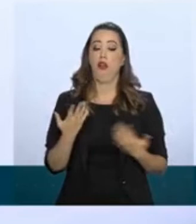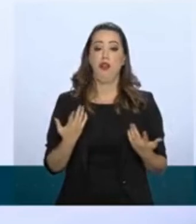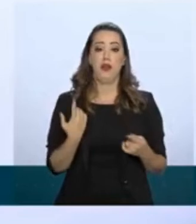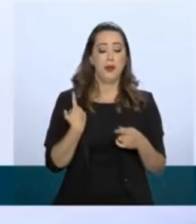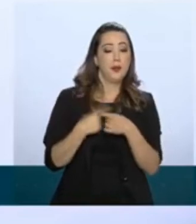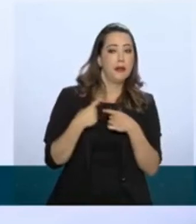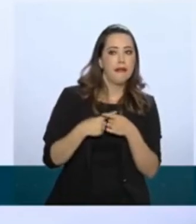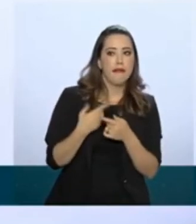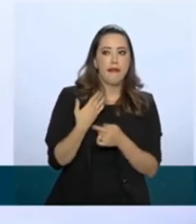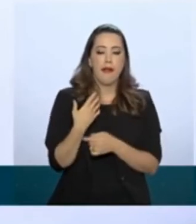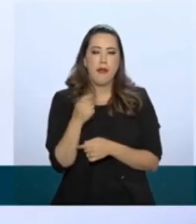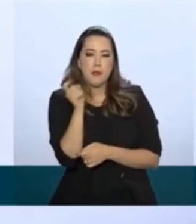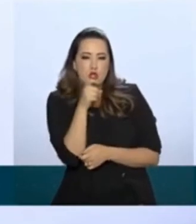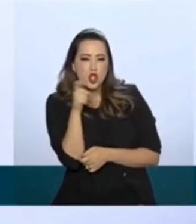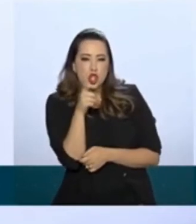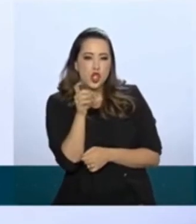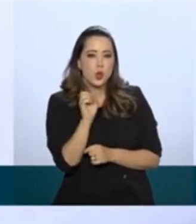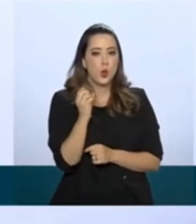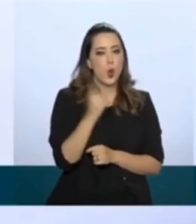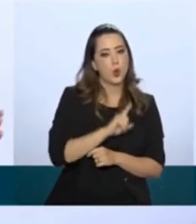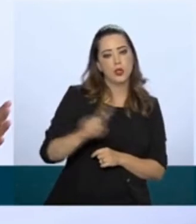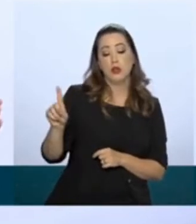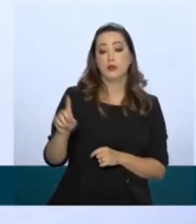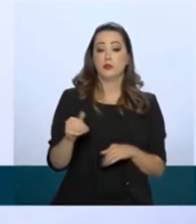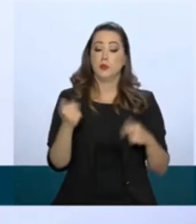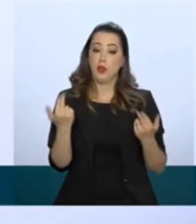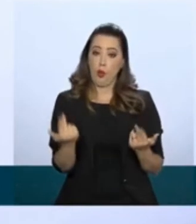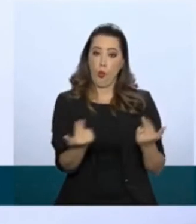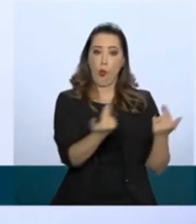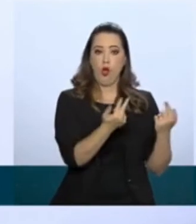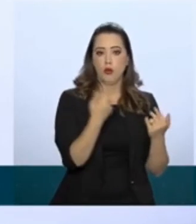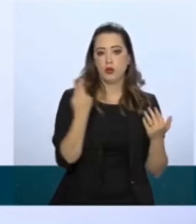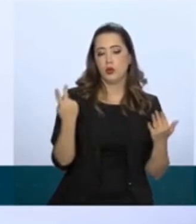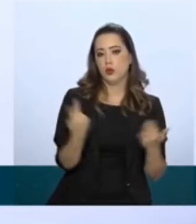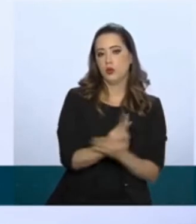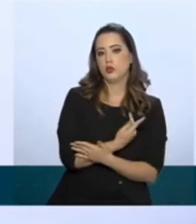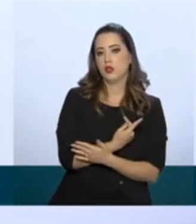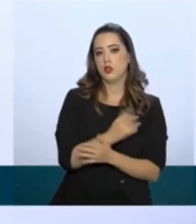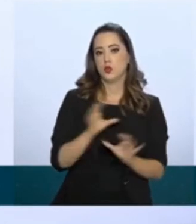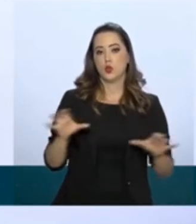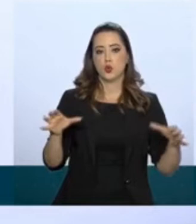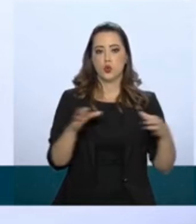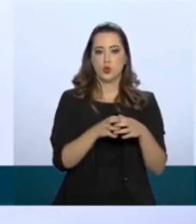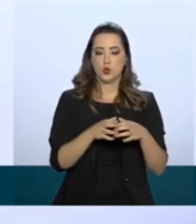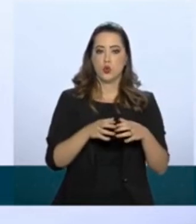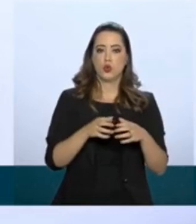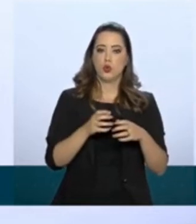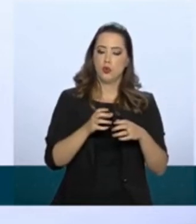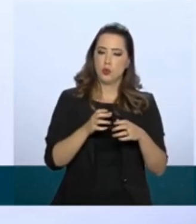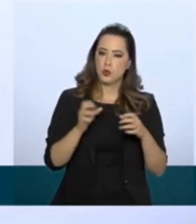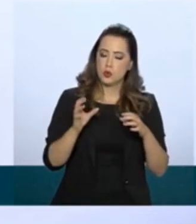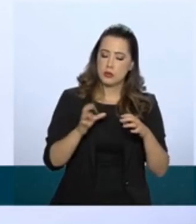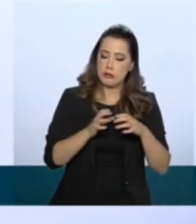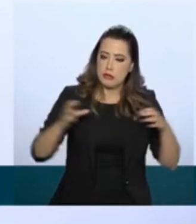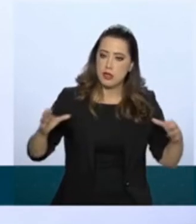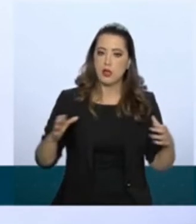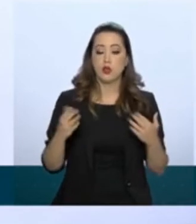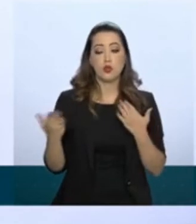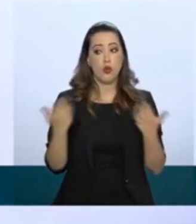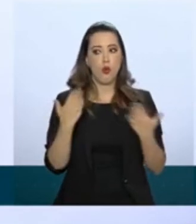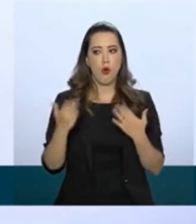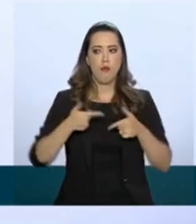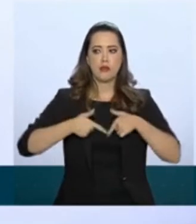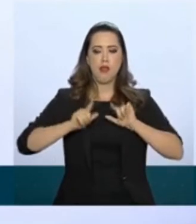enganá-los ou não. Assim funcionam as grandes potências. Como é que pode Israel,